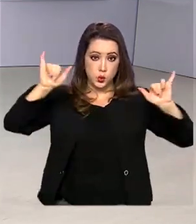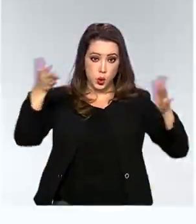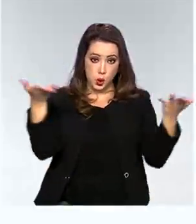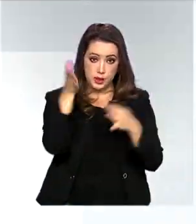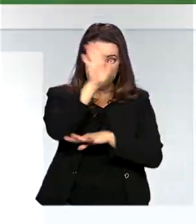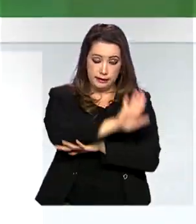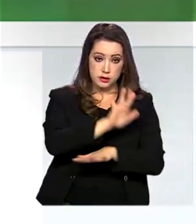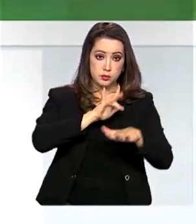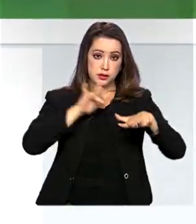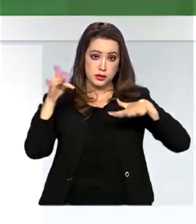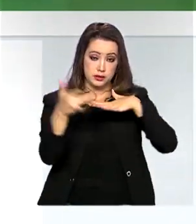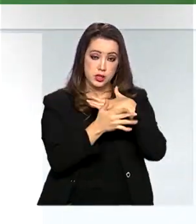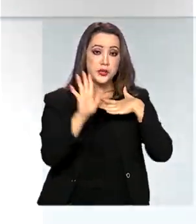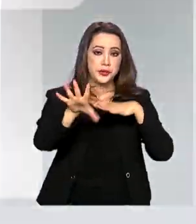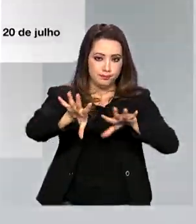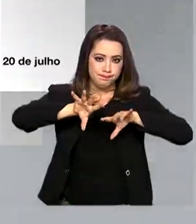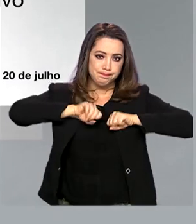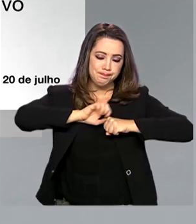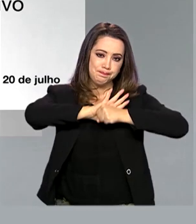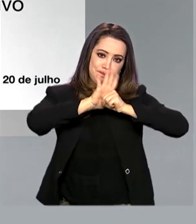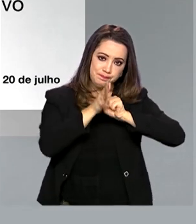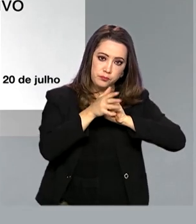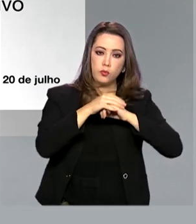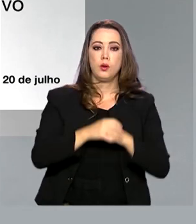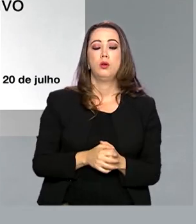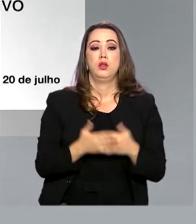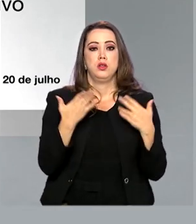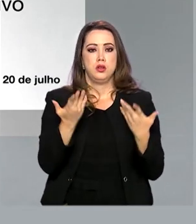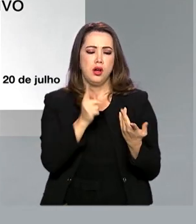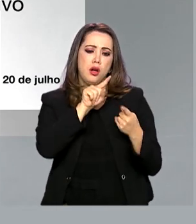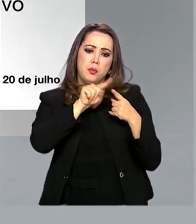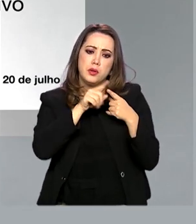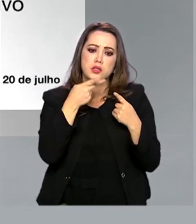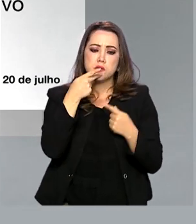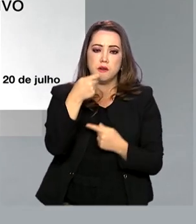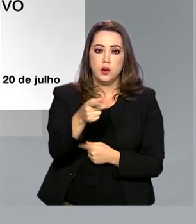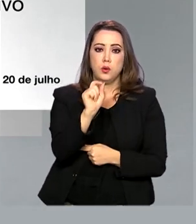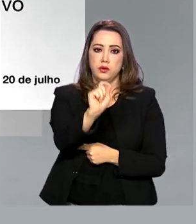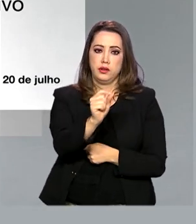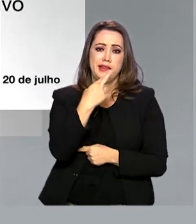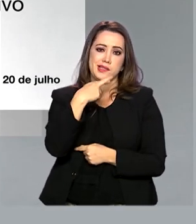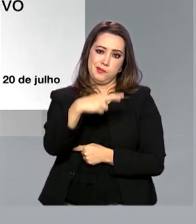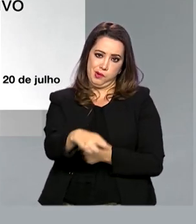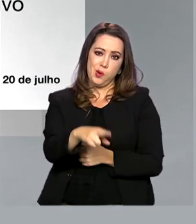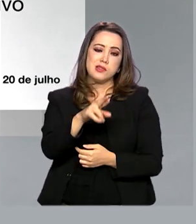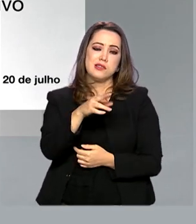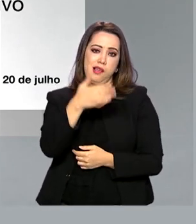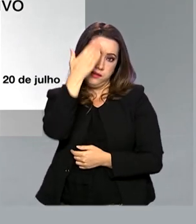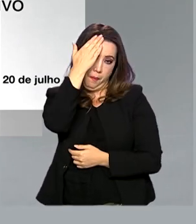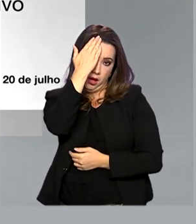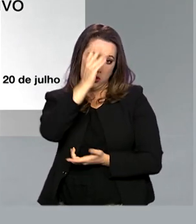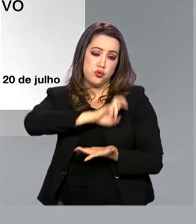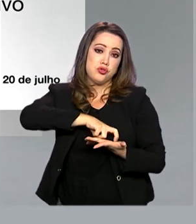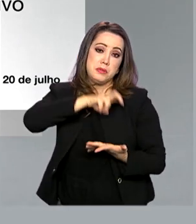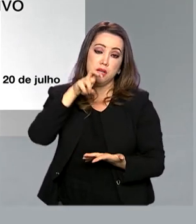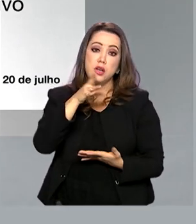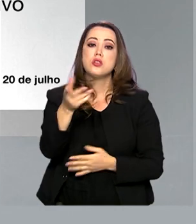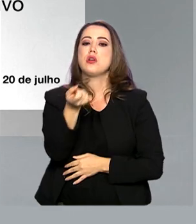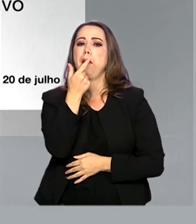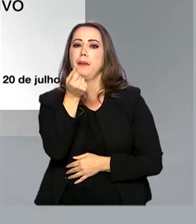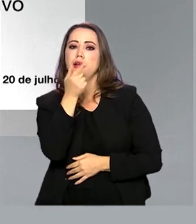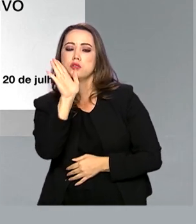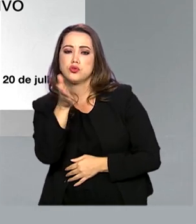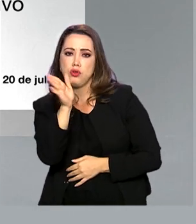que testou positivo para a Covid-19. De acordo com o ministro, o resultado do exame saiu pela manhã e ele está medicado e vai